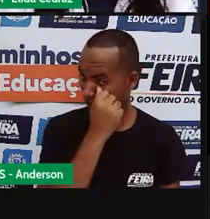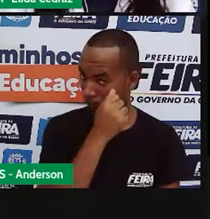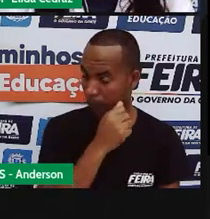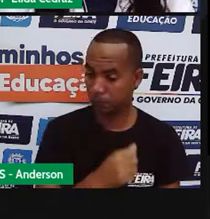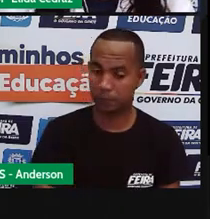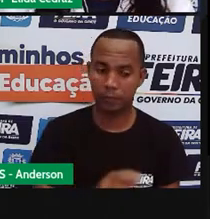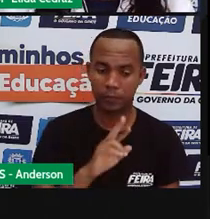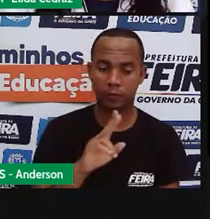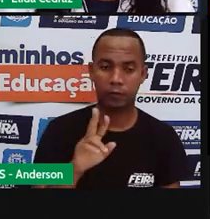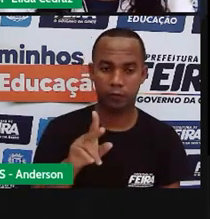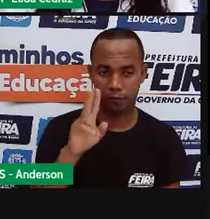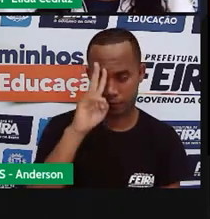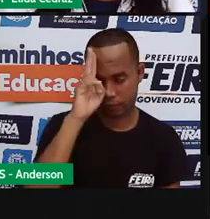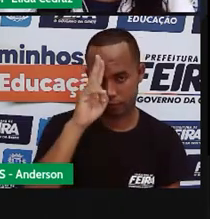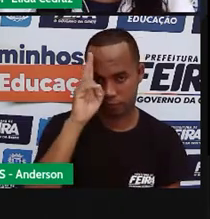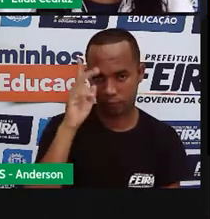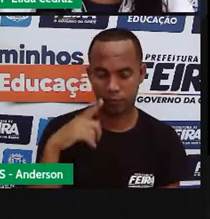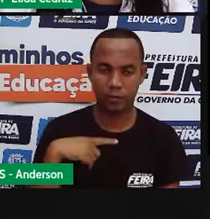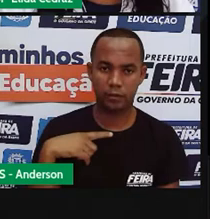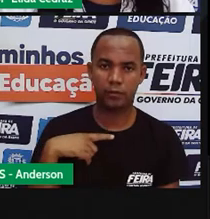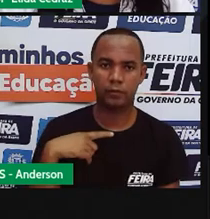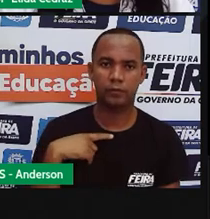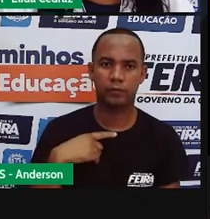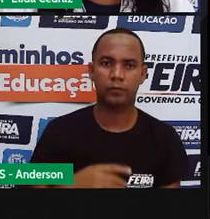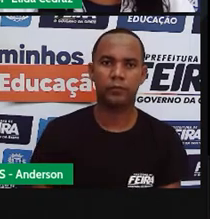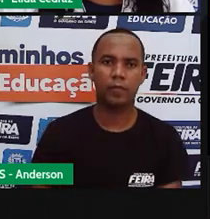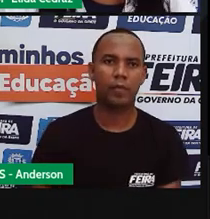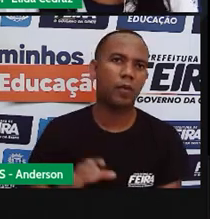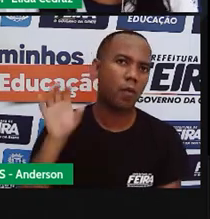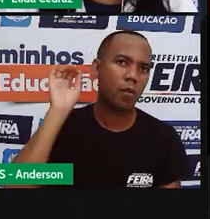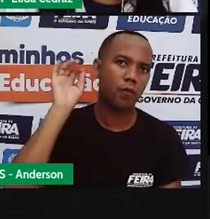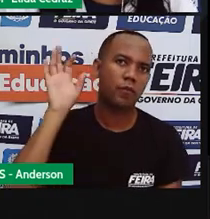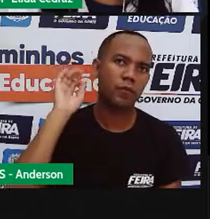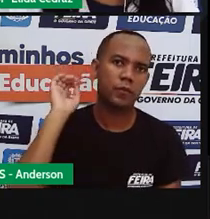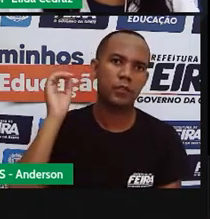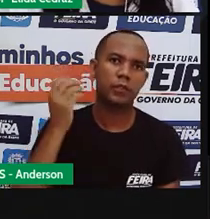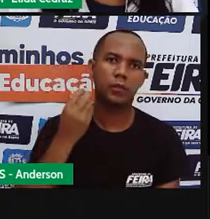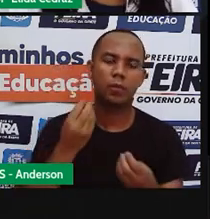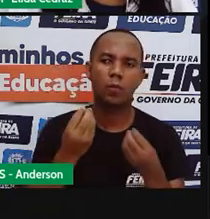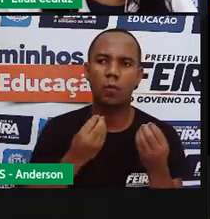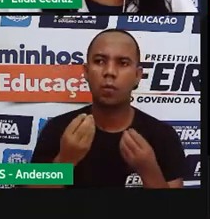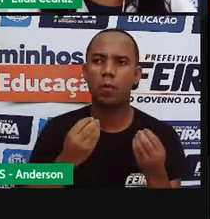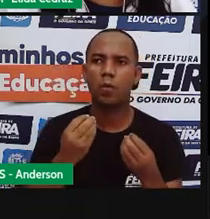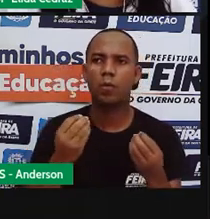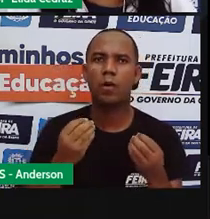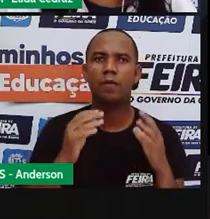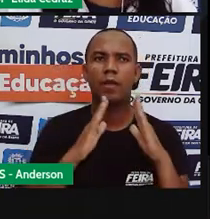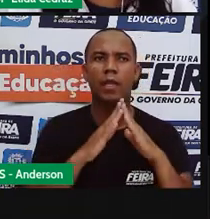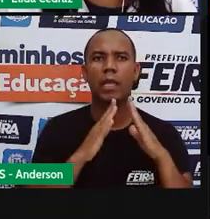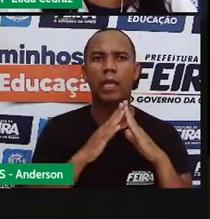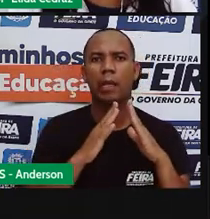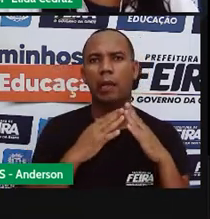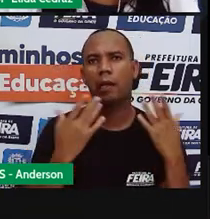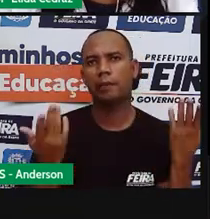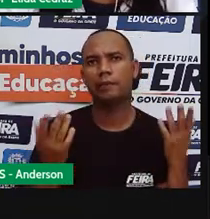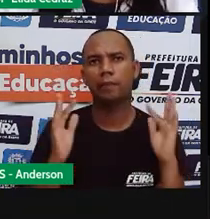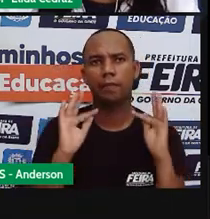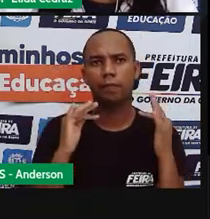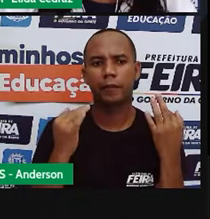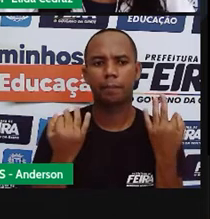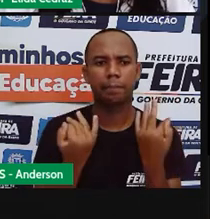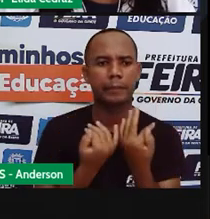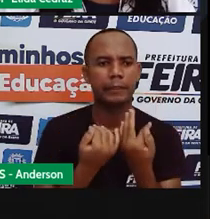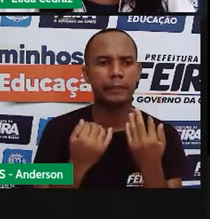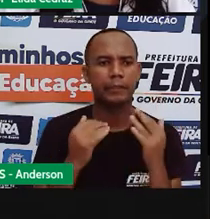várias histórias. pra você ouvir ouvir quando você estiver descansando compartilhar com sua família